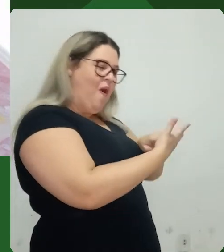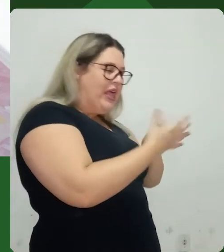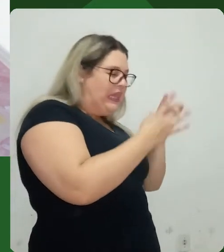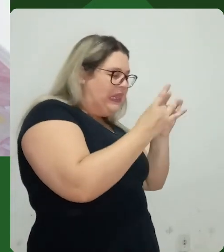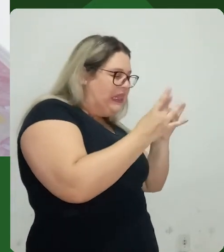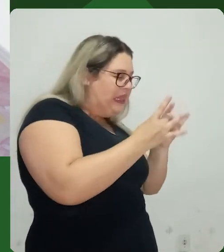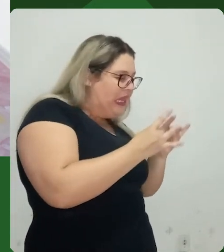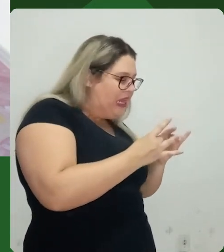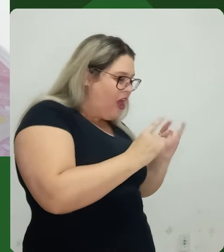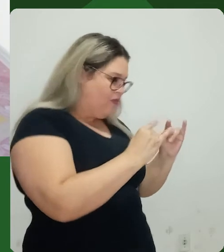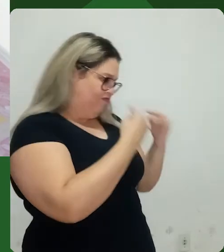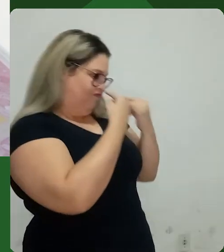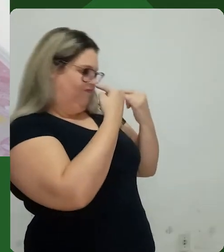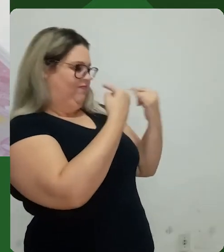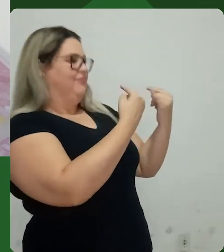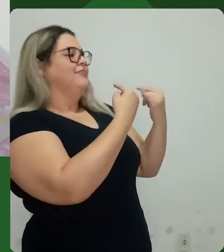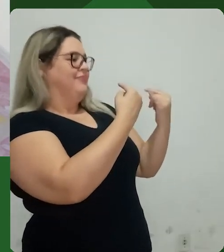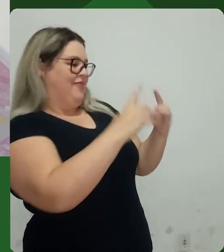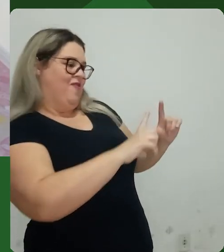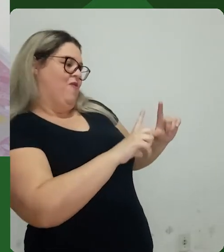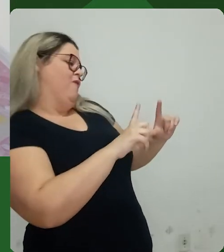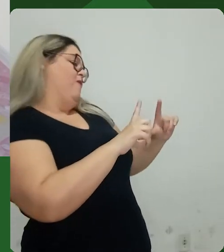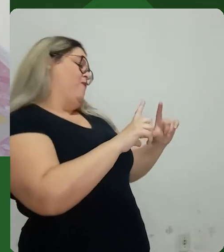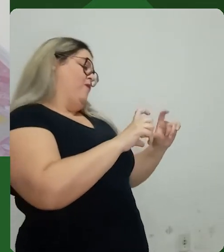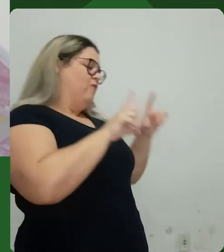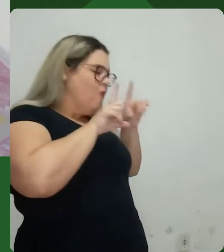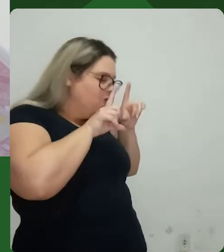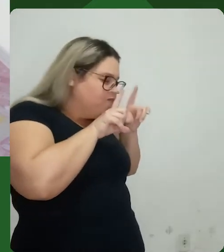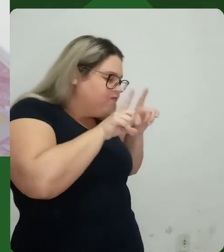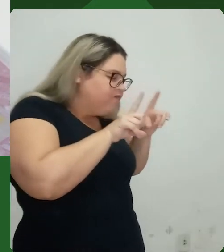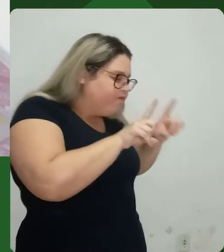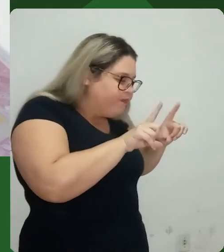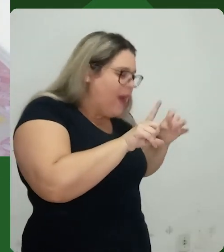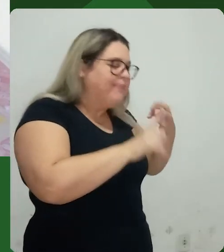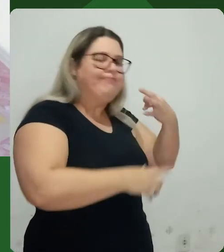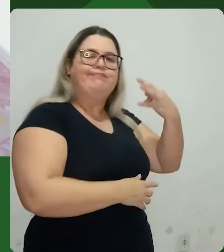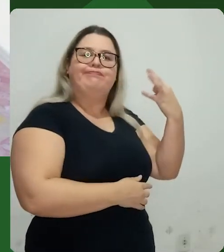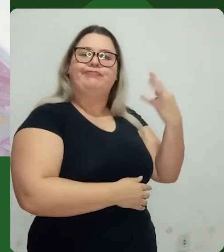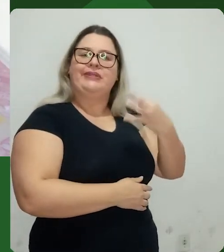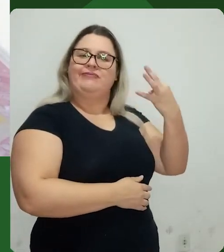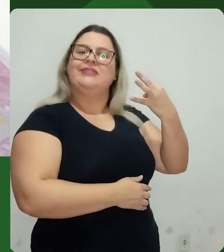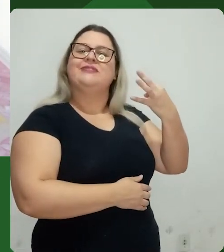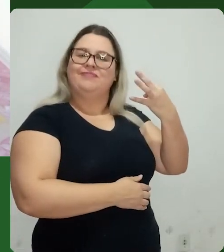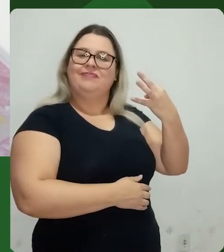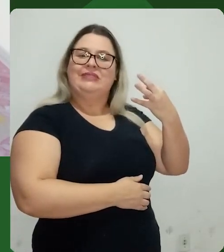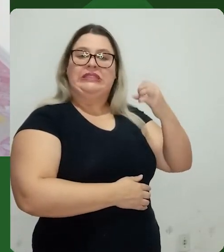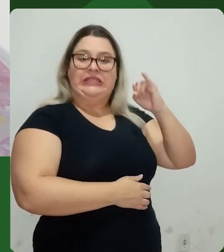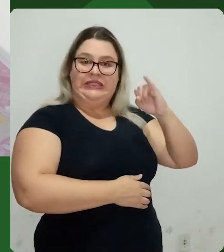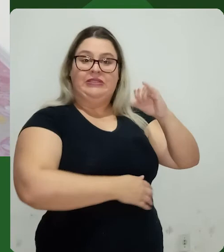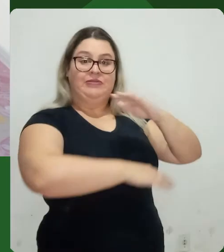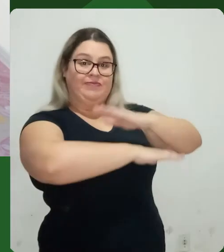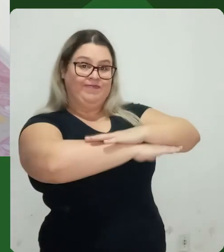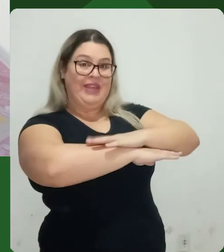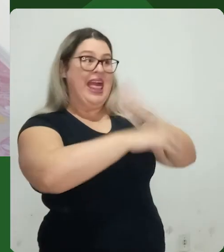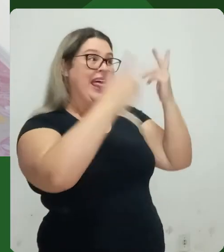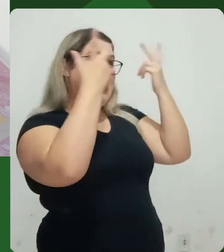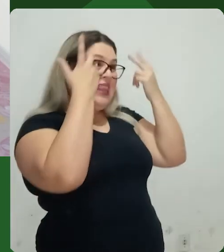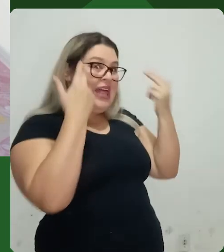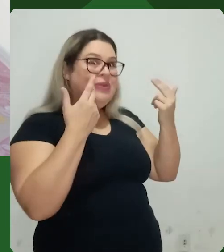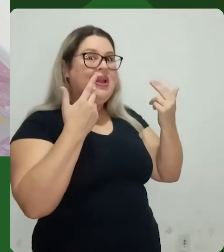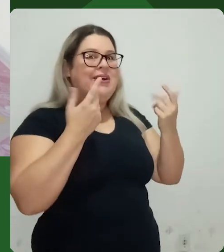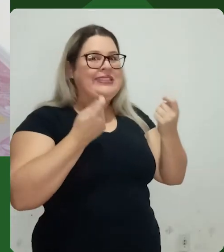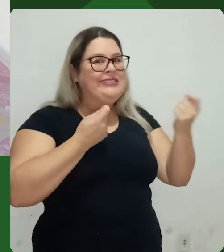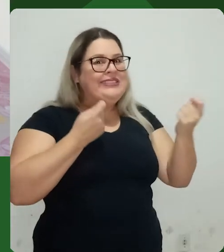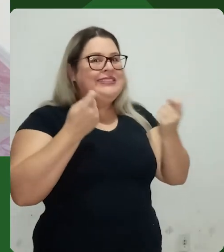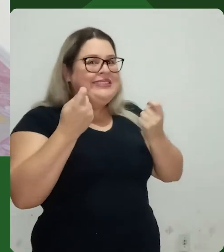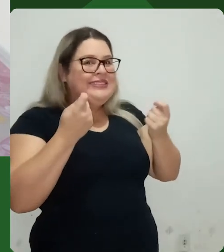do produto. E a gente tem ele ressaltando, enchendo os olhos de uma maneira bem diferente do que estava em relação à luz puramente natural